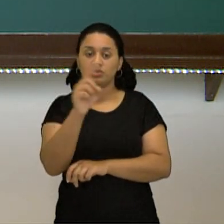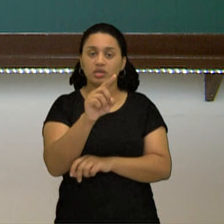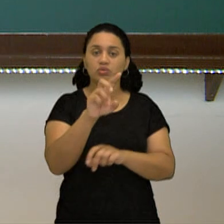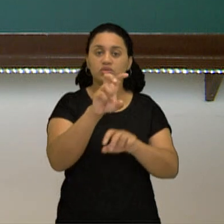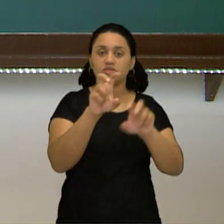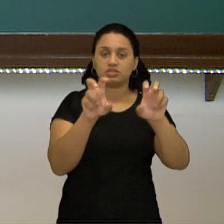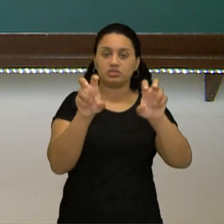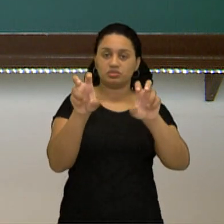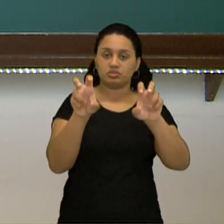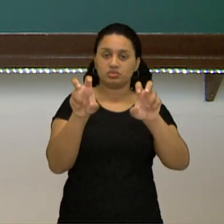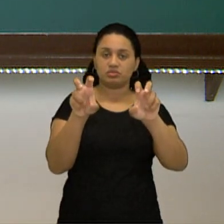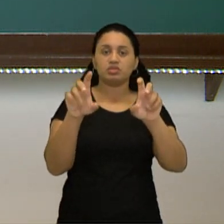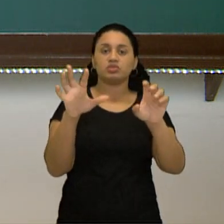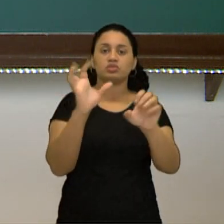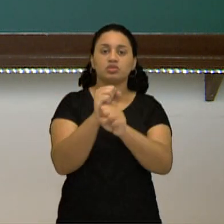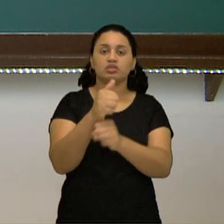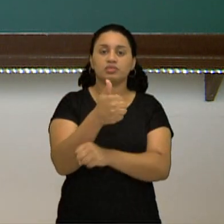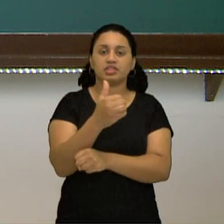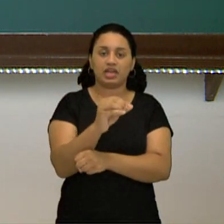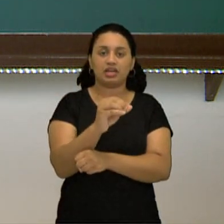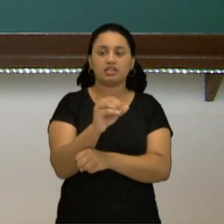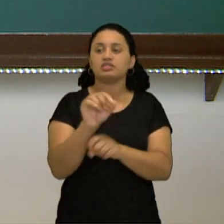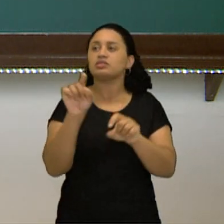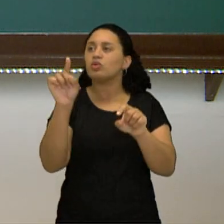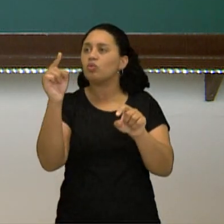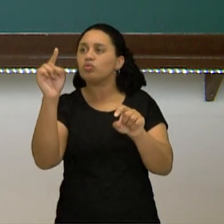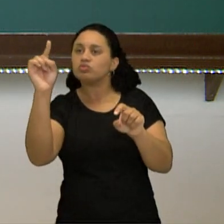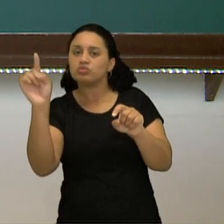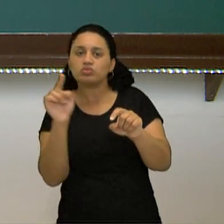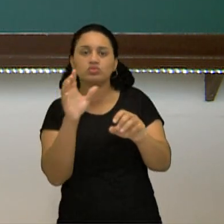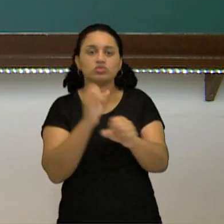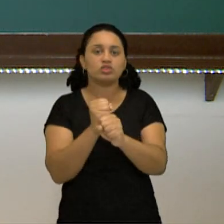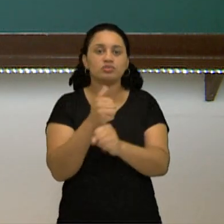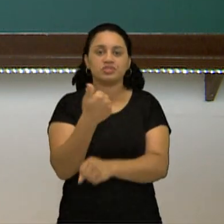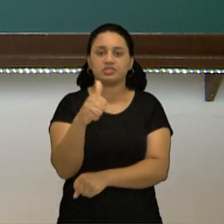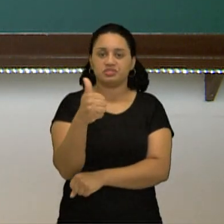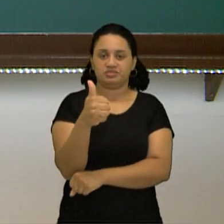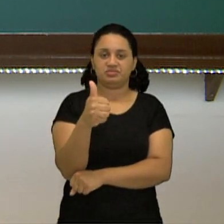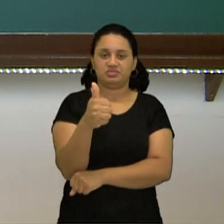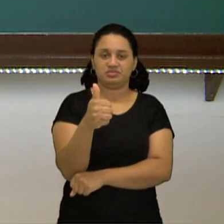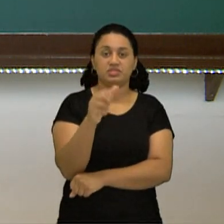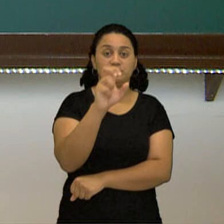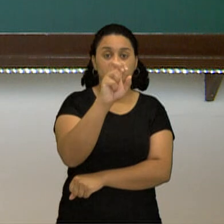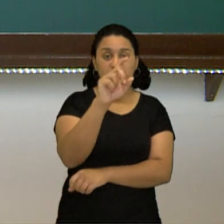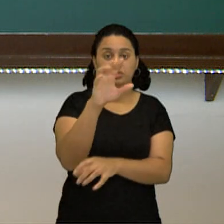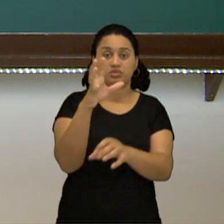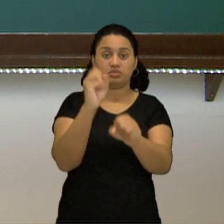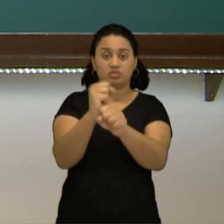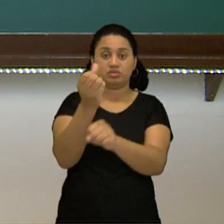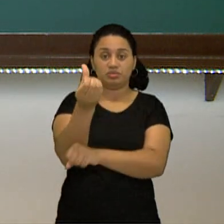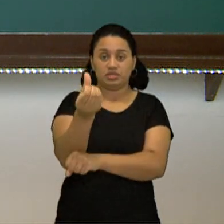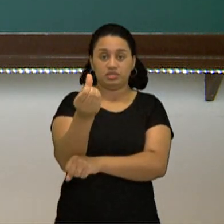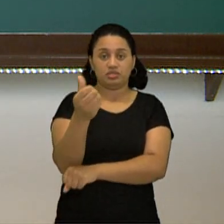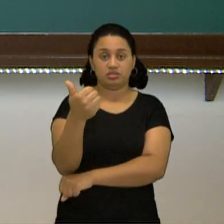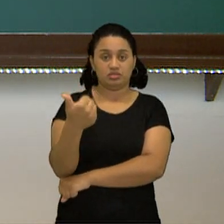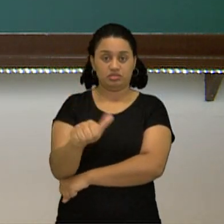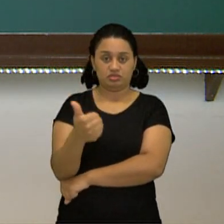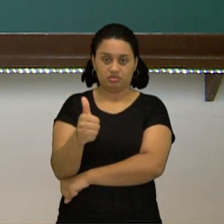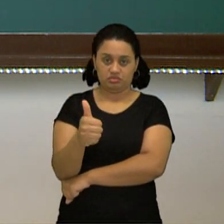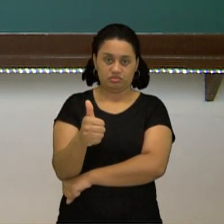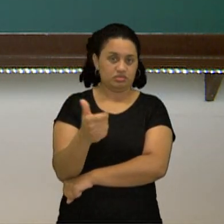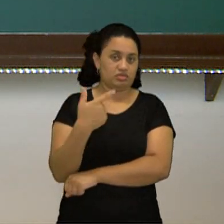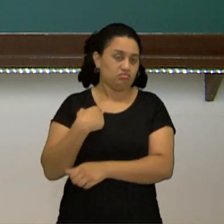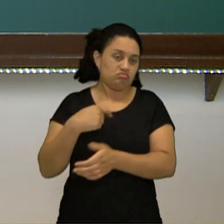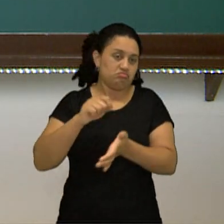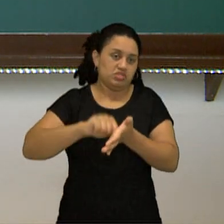5 com 5, 10, com esse 1 que ficou aqui, 11. Então 5 mais 6, 11. Sem eu escrever